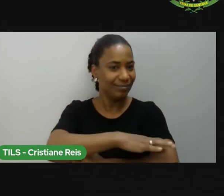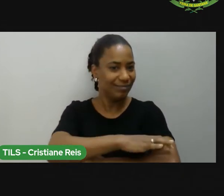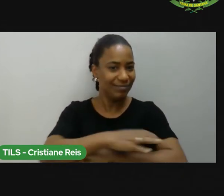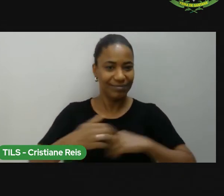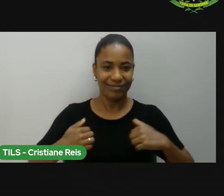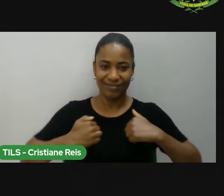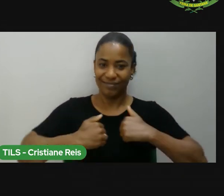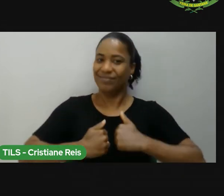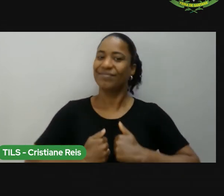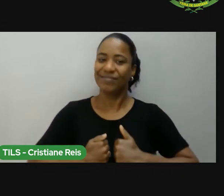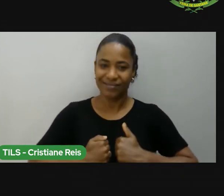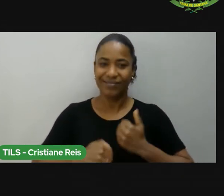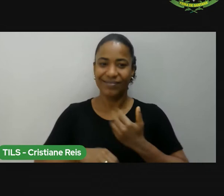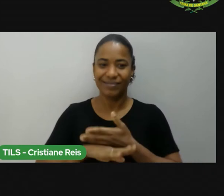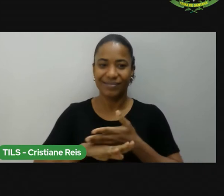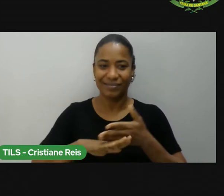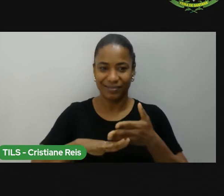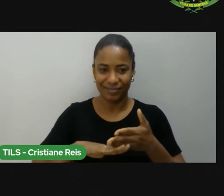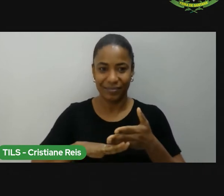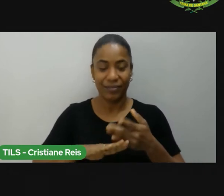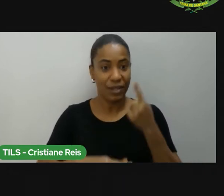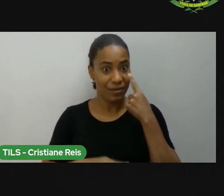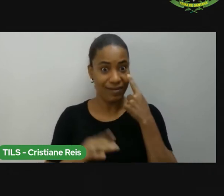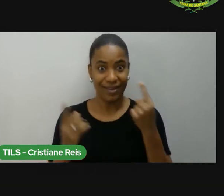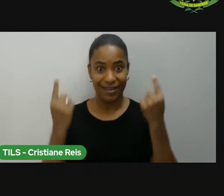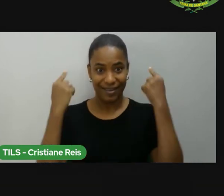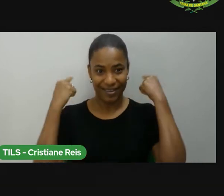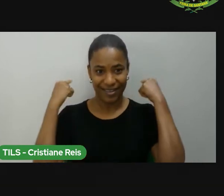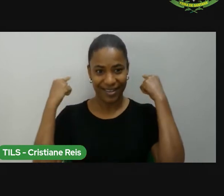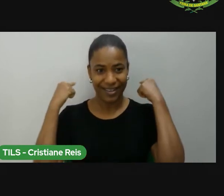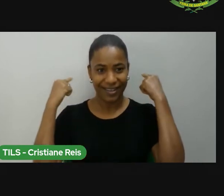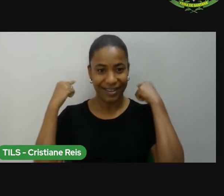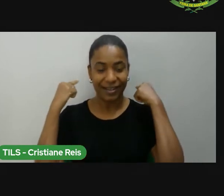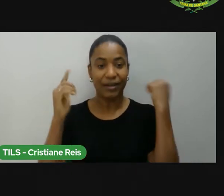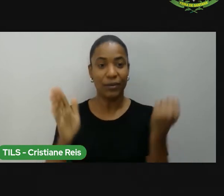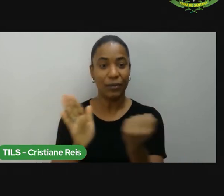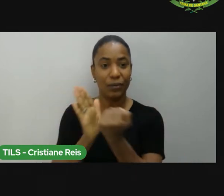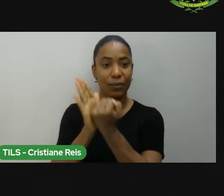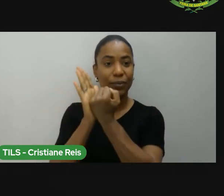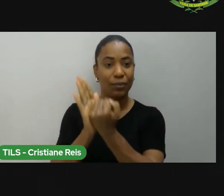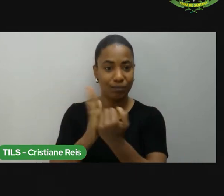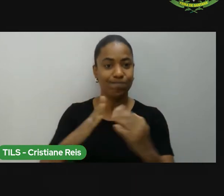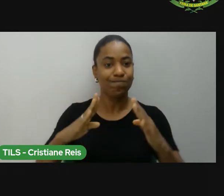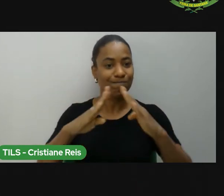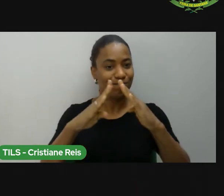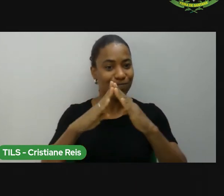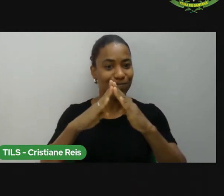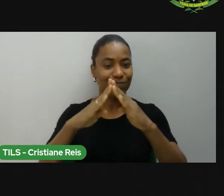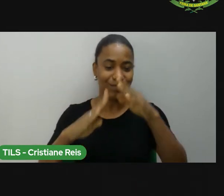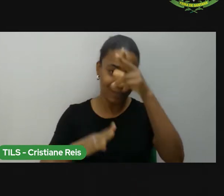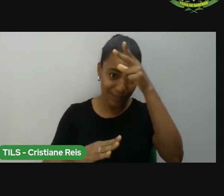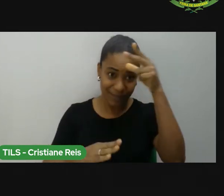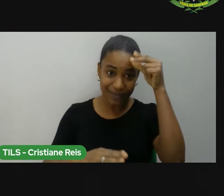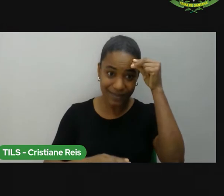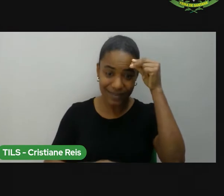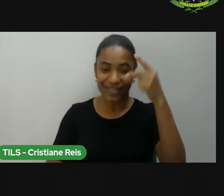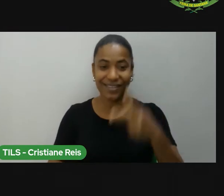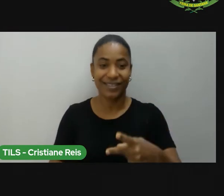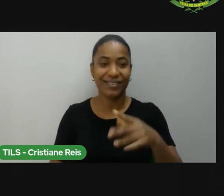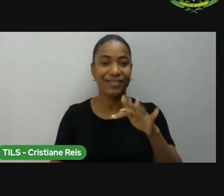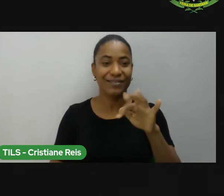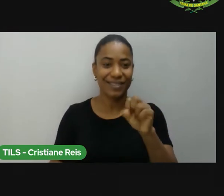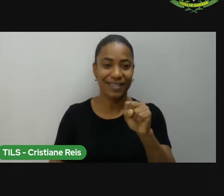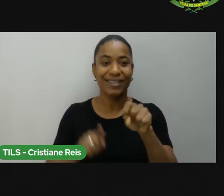Vocês podem visualizar, no fundo, um painel com logomarcas da Prefeitura Municipal e da